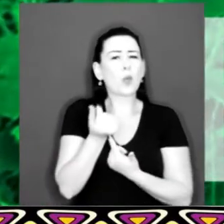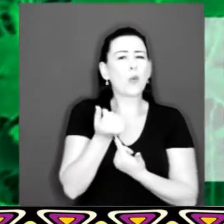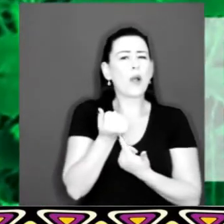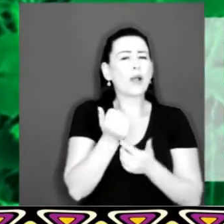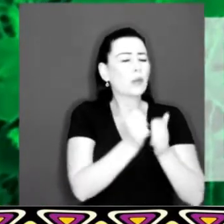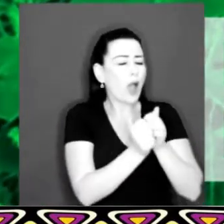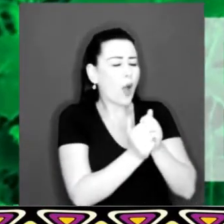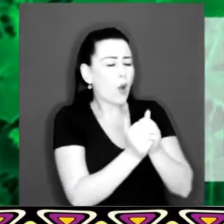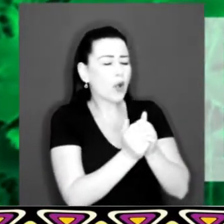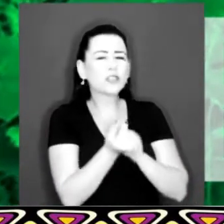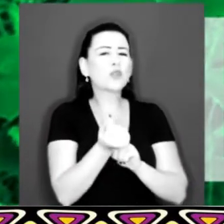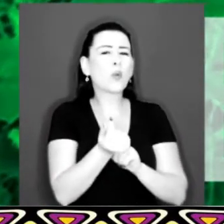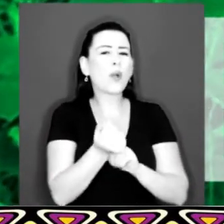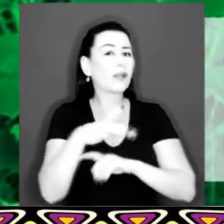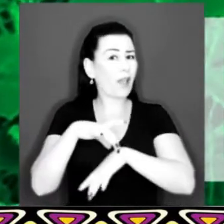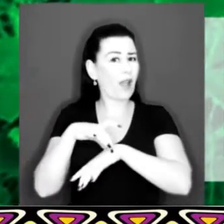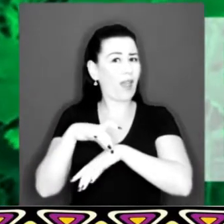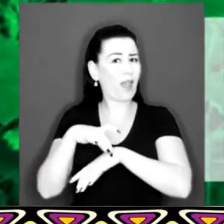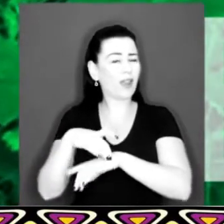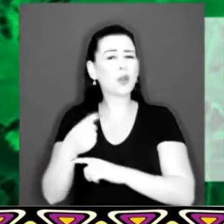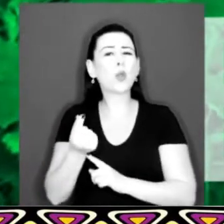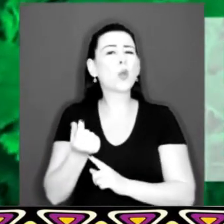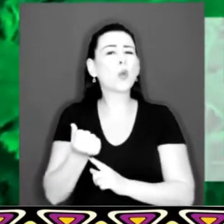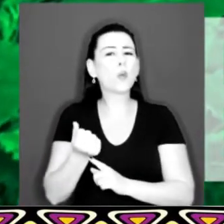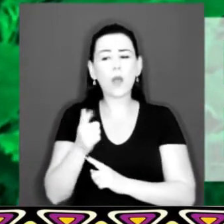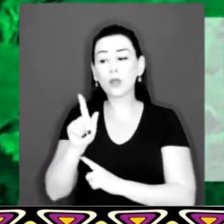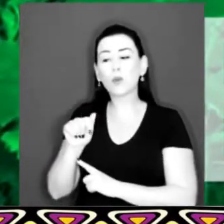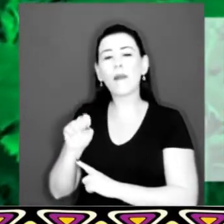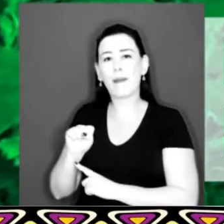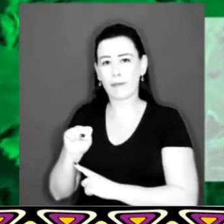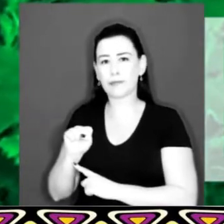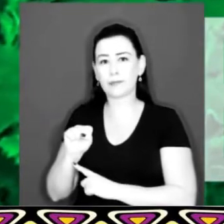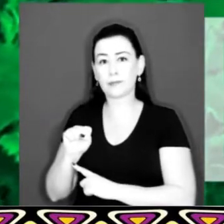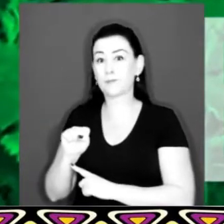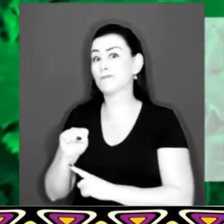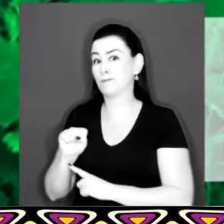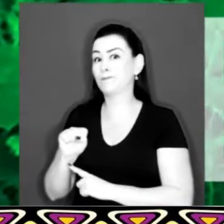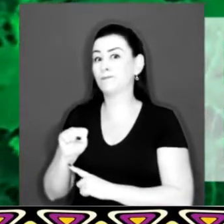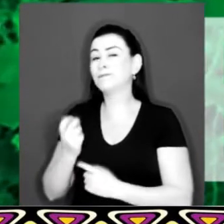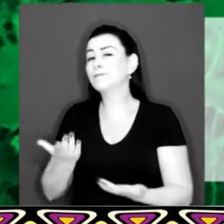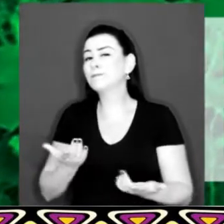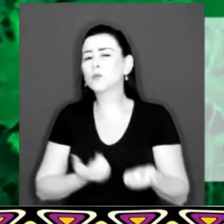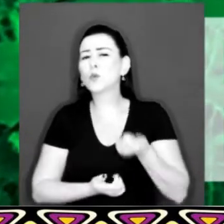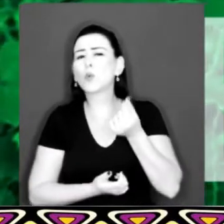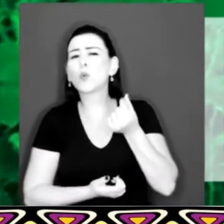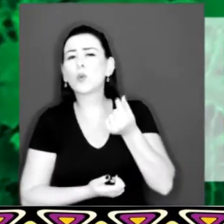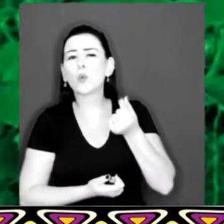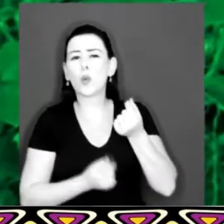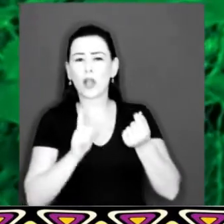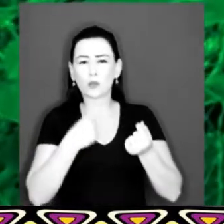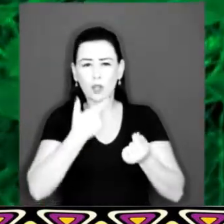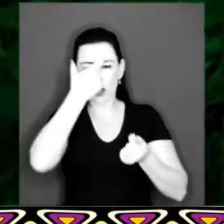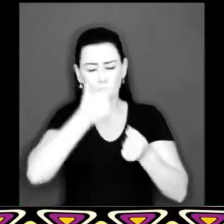carne Quanto vale o gás Quanto custa a nossa